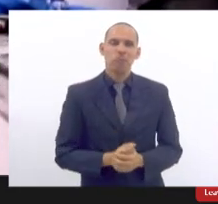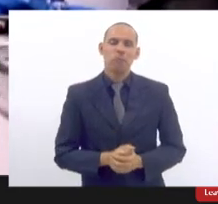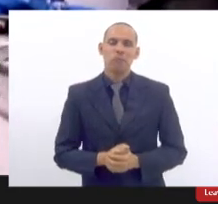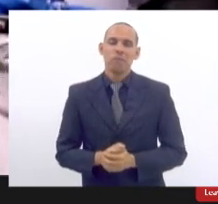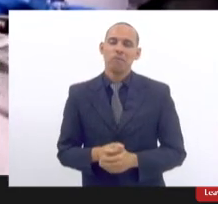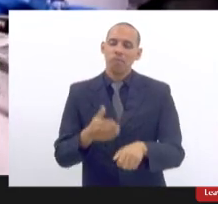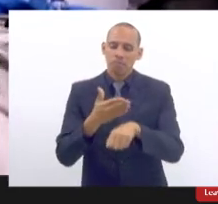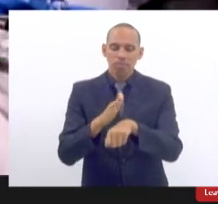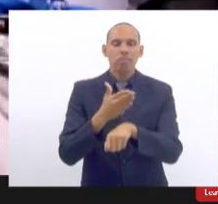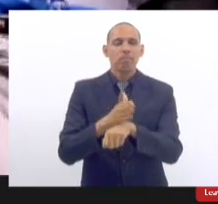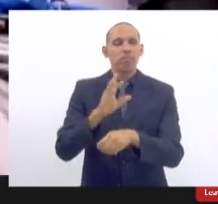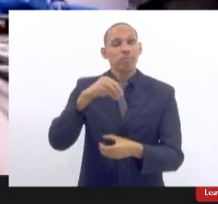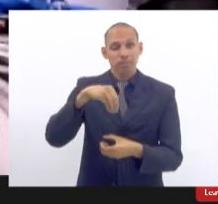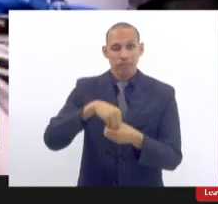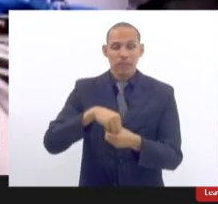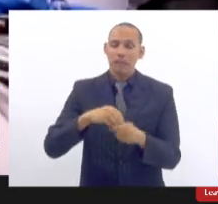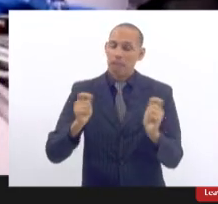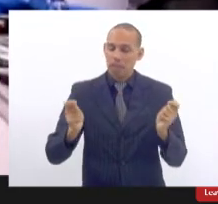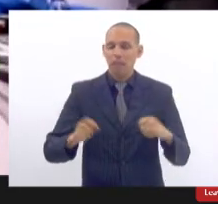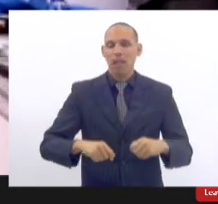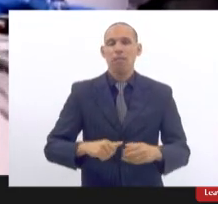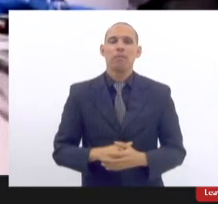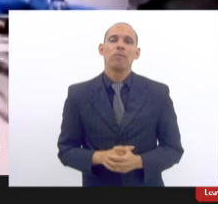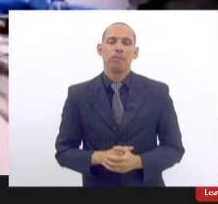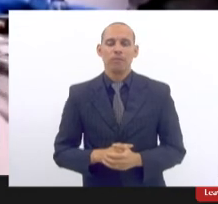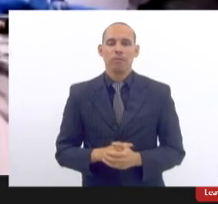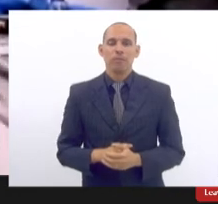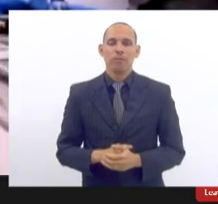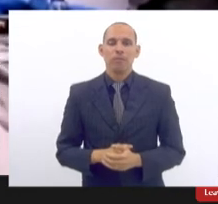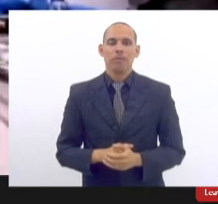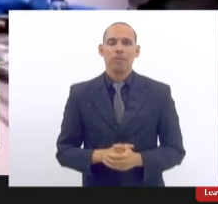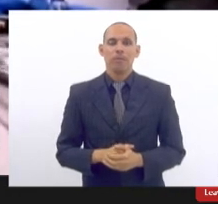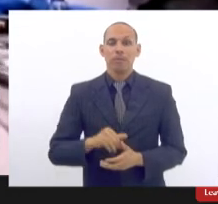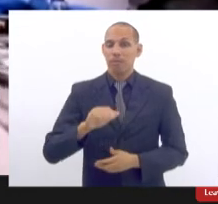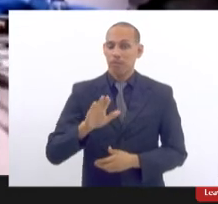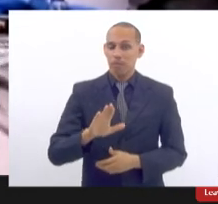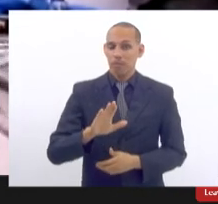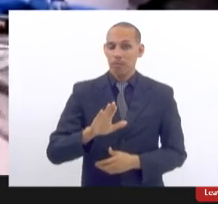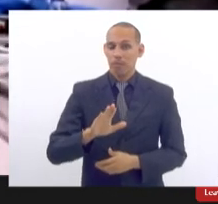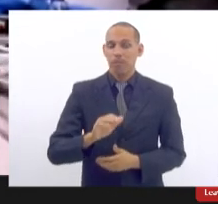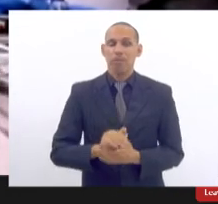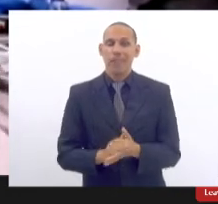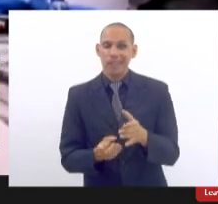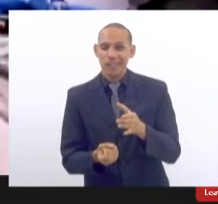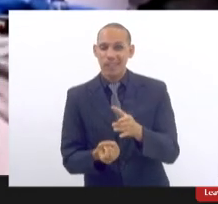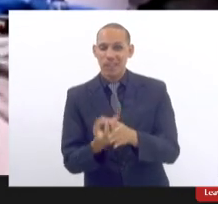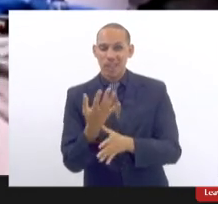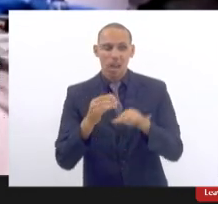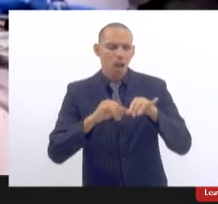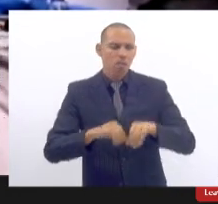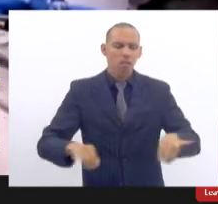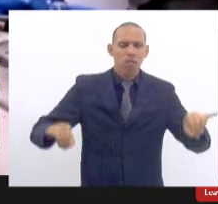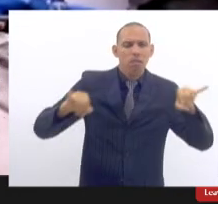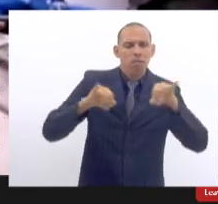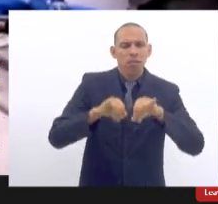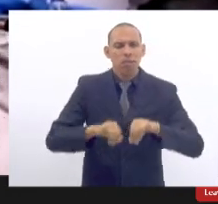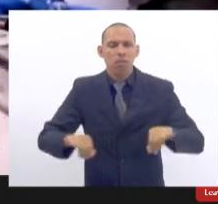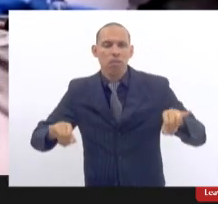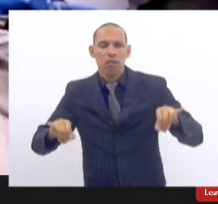capacitação interna para os reguladores quanto a questão de criar uma divulgação